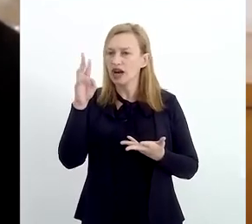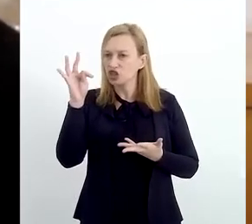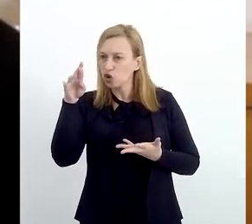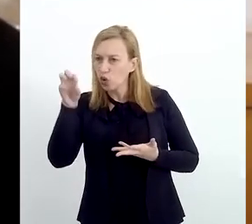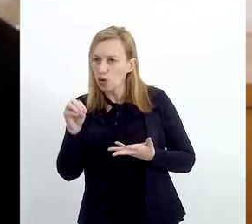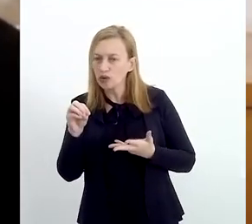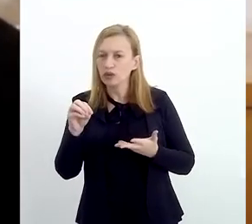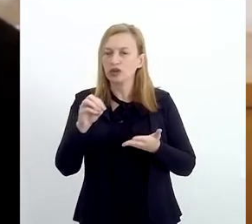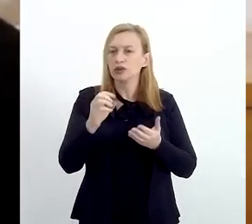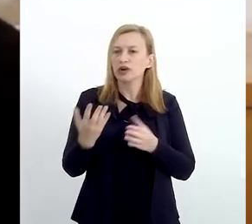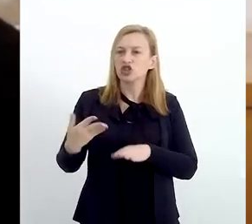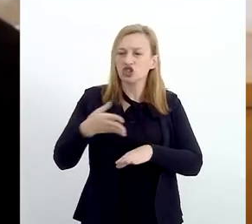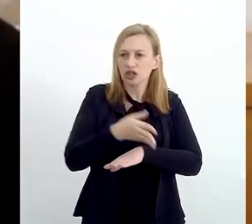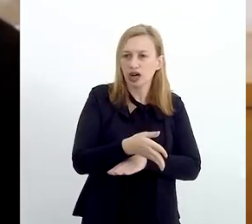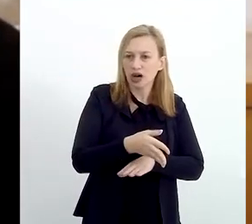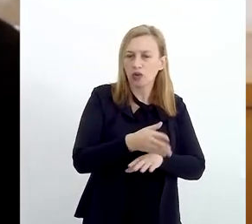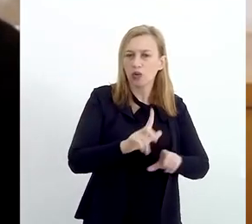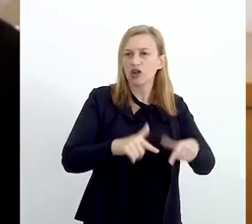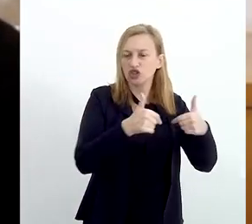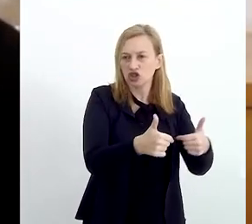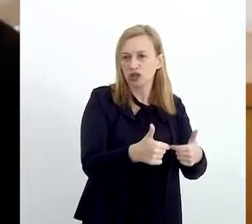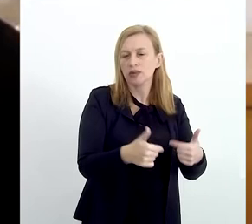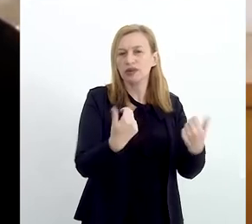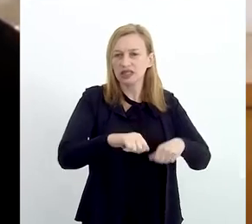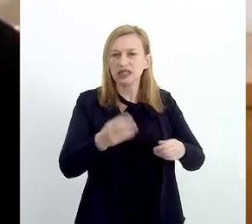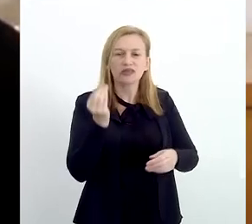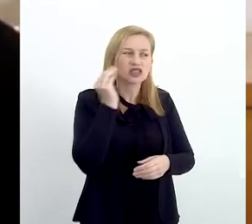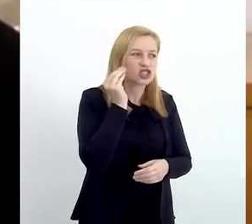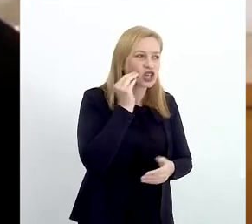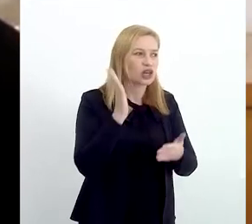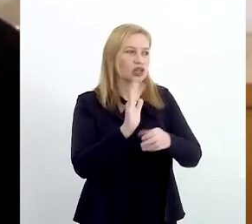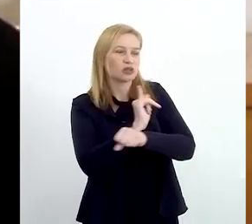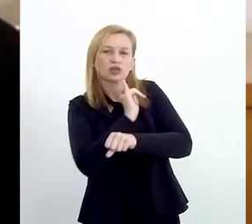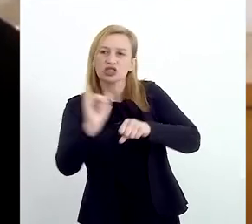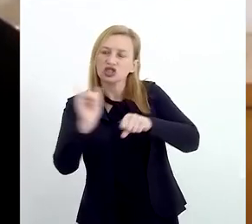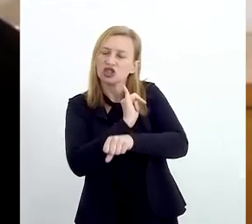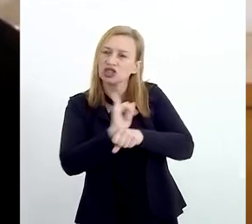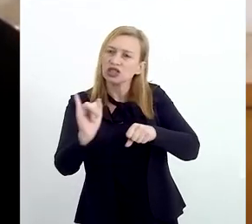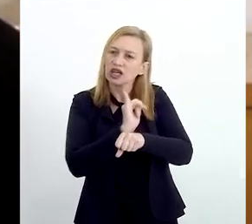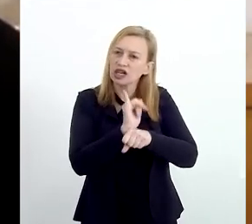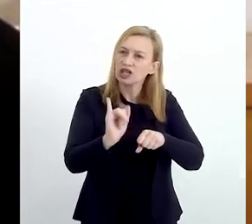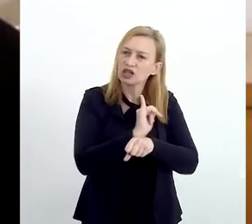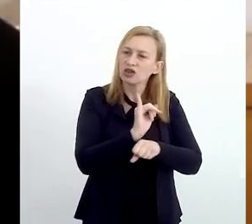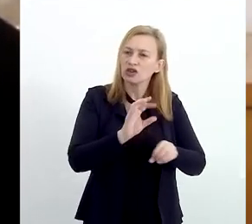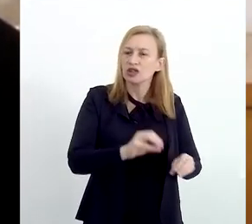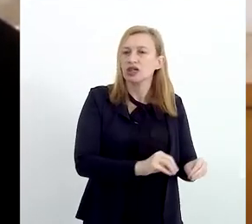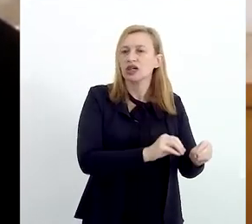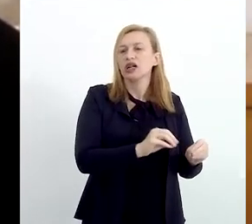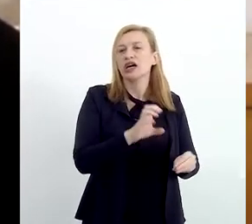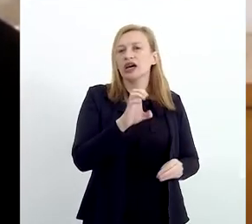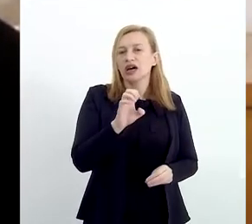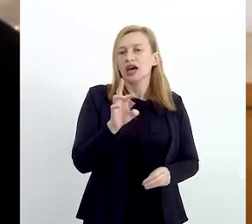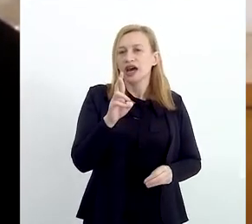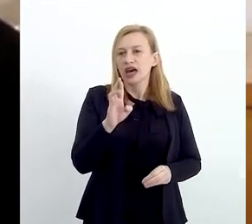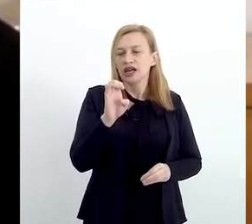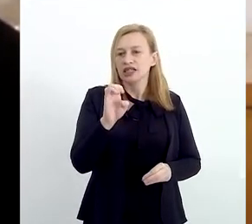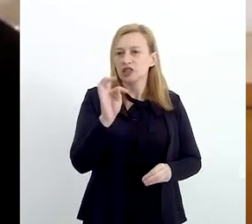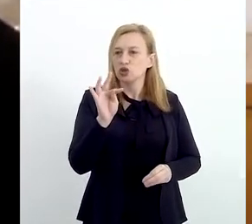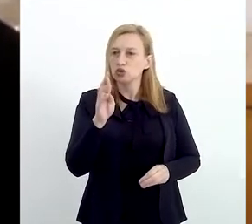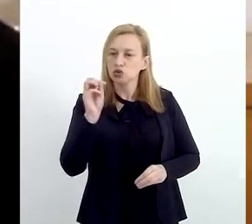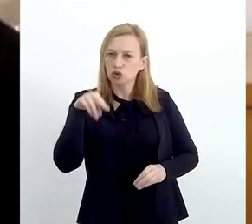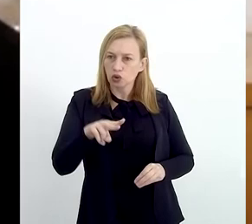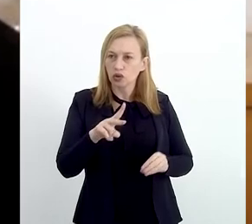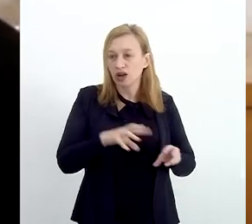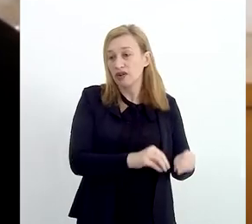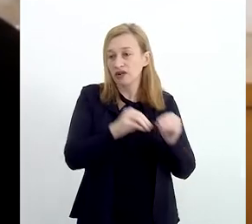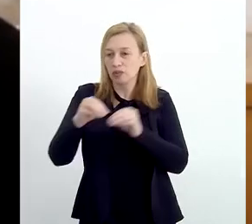pesquisa para uma atividade, ele realmente precisava estar bem testado. E uma das estratégias foi levar o Reciclotron para